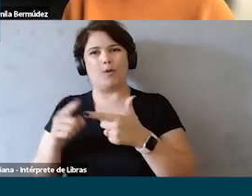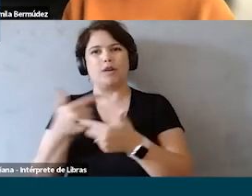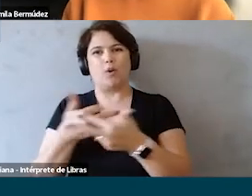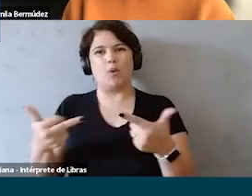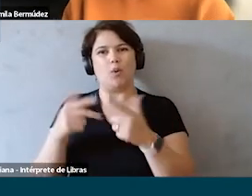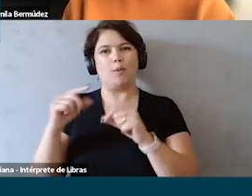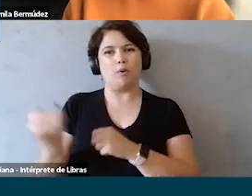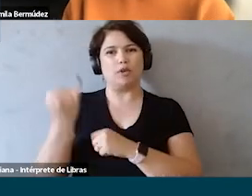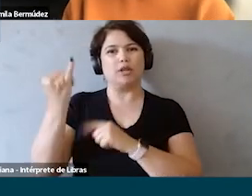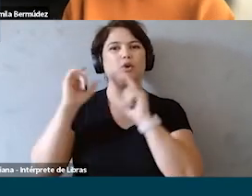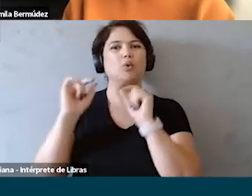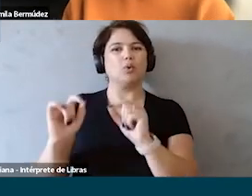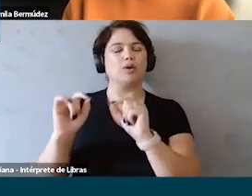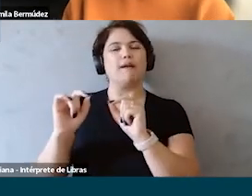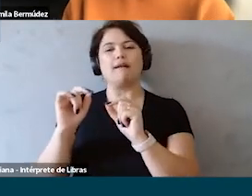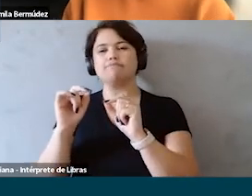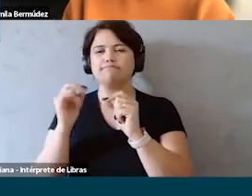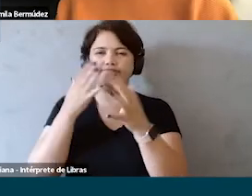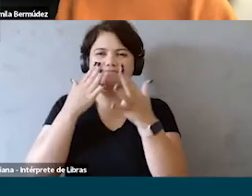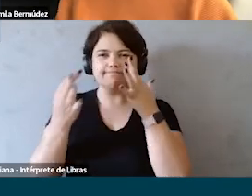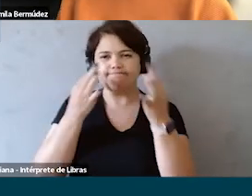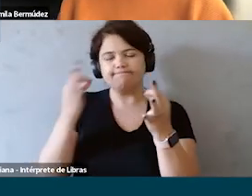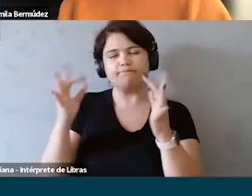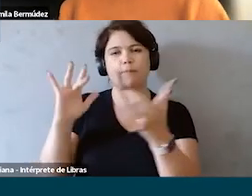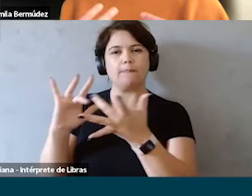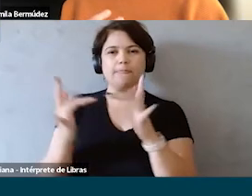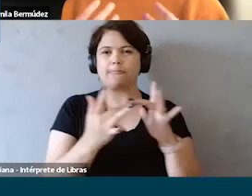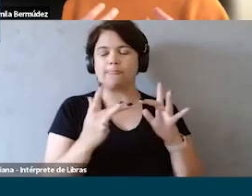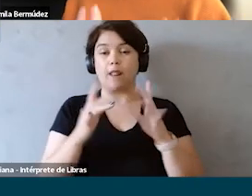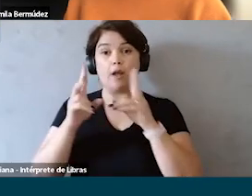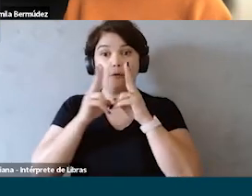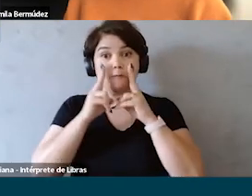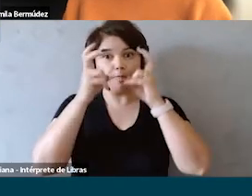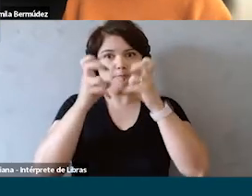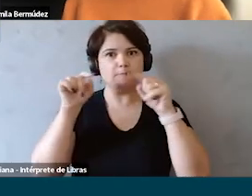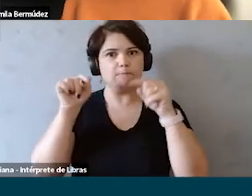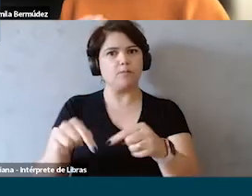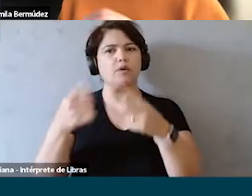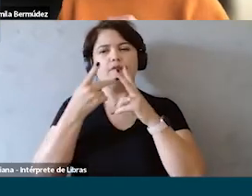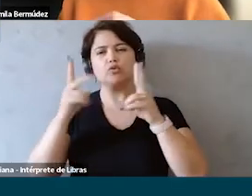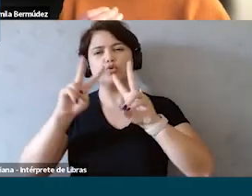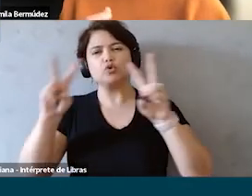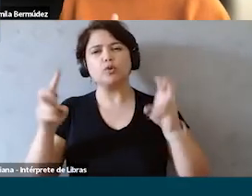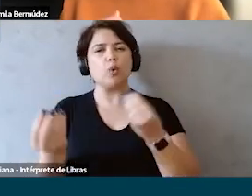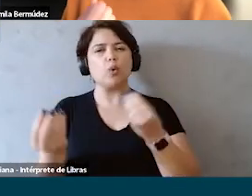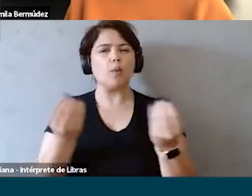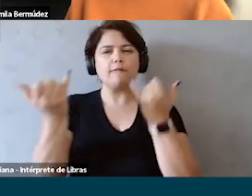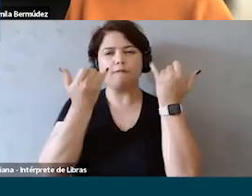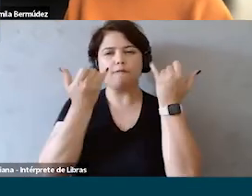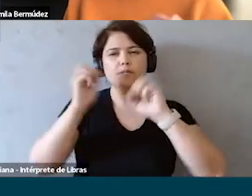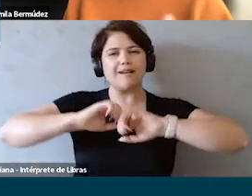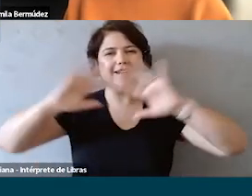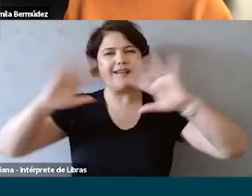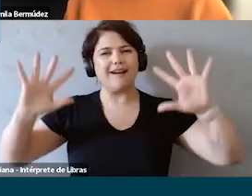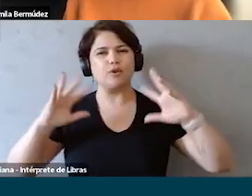que é muito importante é a força dos artefatos visuais. E quando a gente está falando dessa força, a gente está falando do quanto que ter uma informação